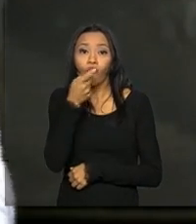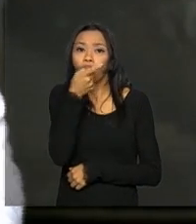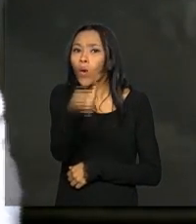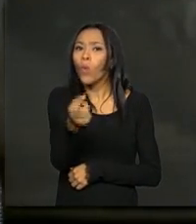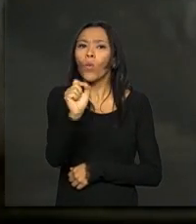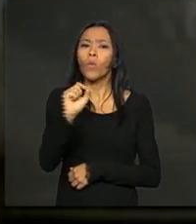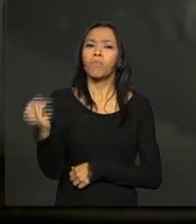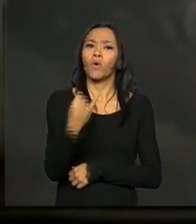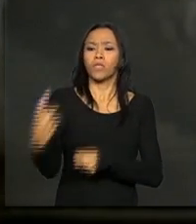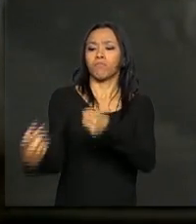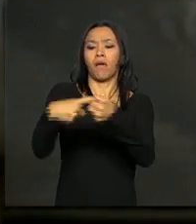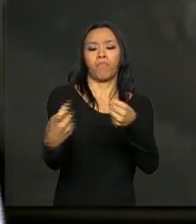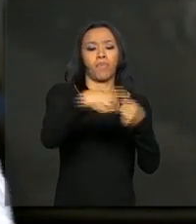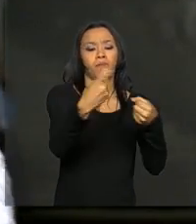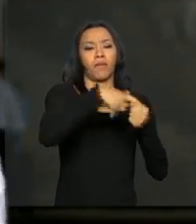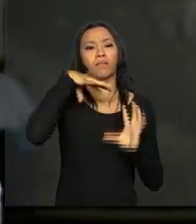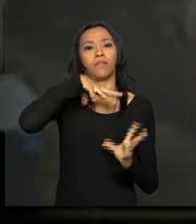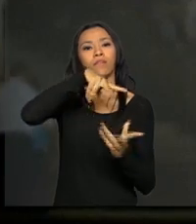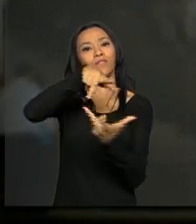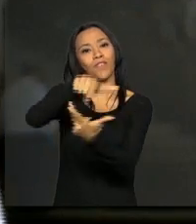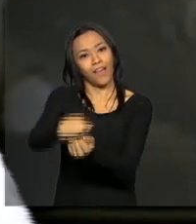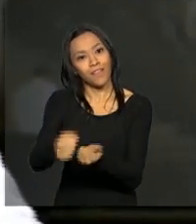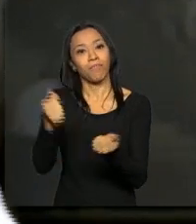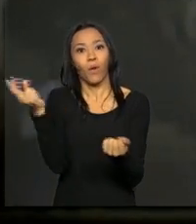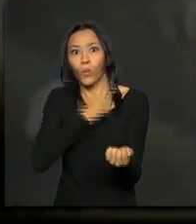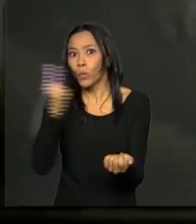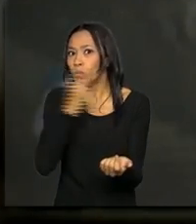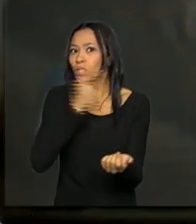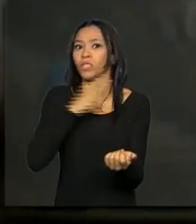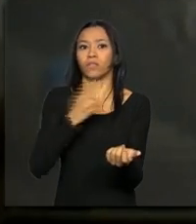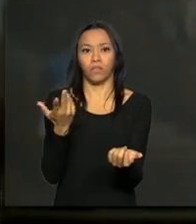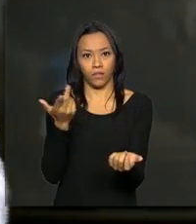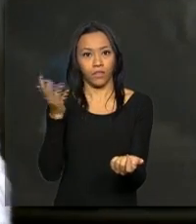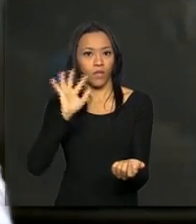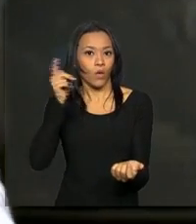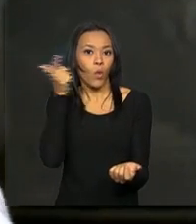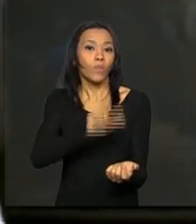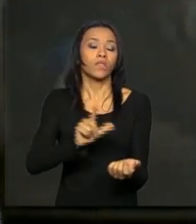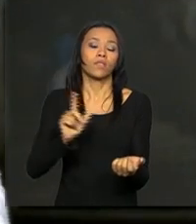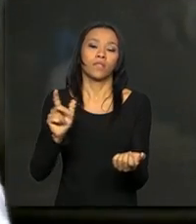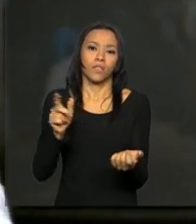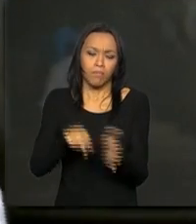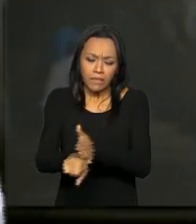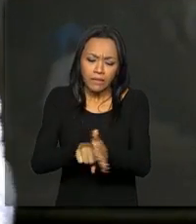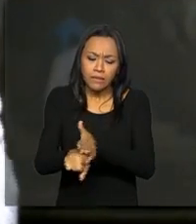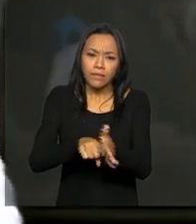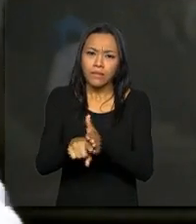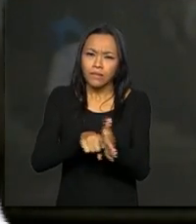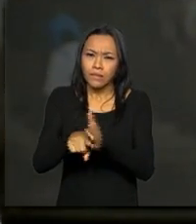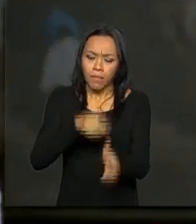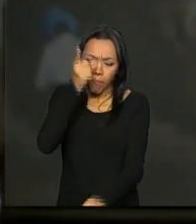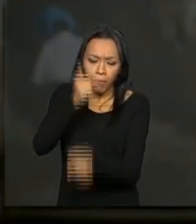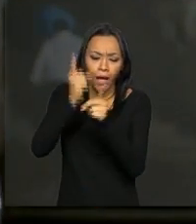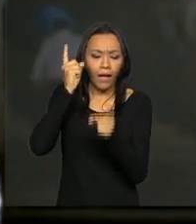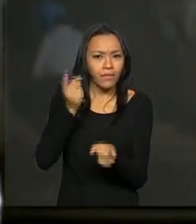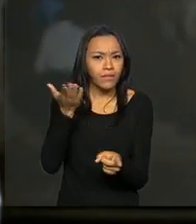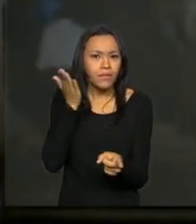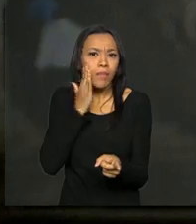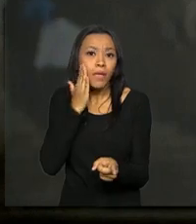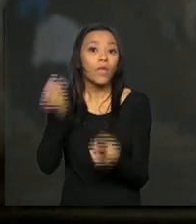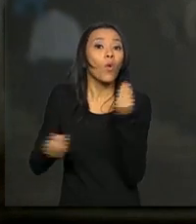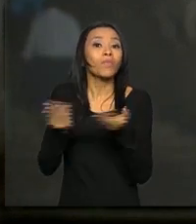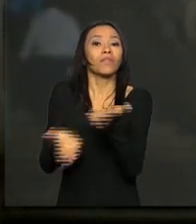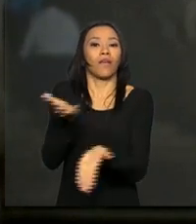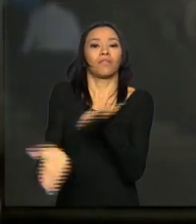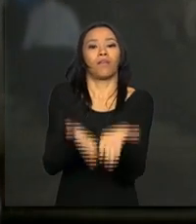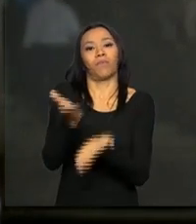estabelecer parcerias internacionais para se chegar mais rápido a resultados científicos envolvendo diagnóstico, prevenção e